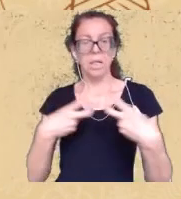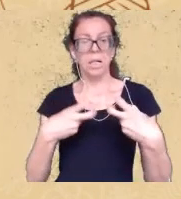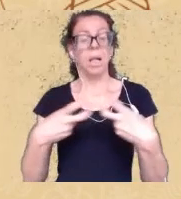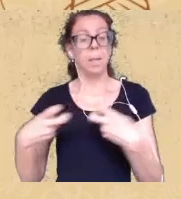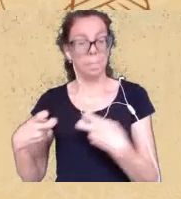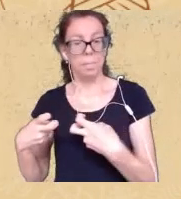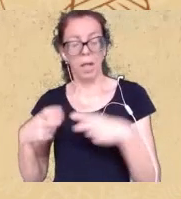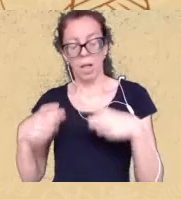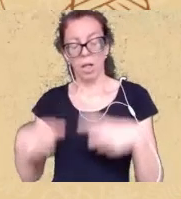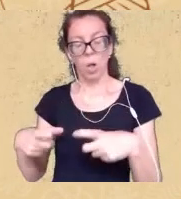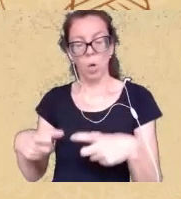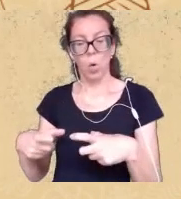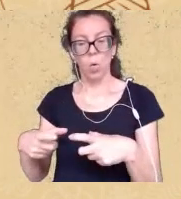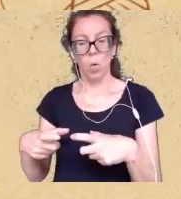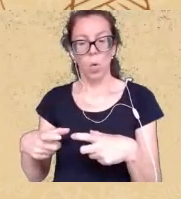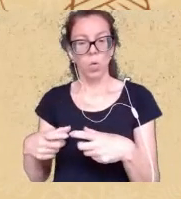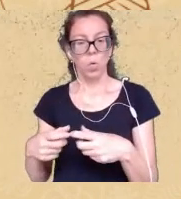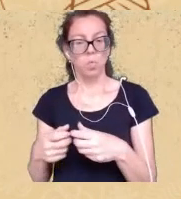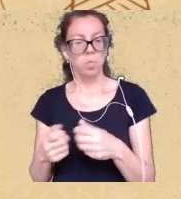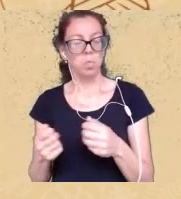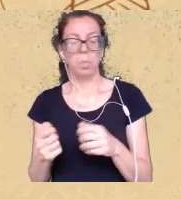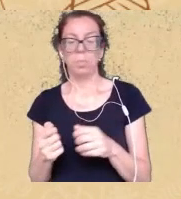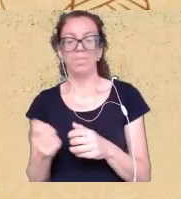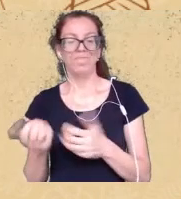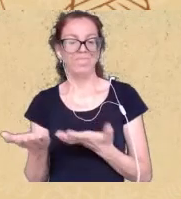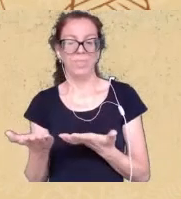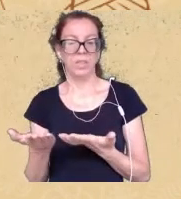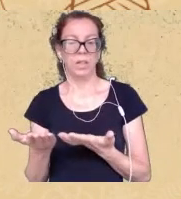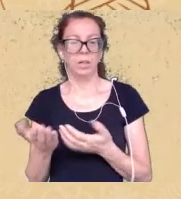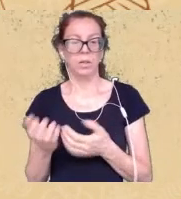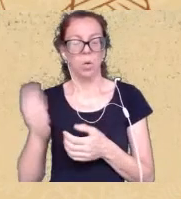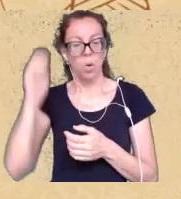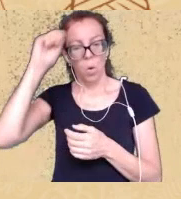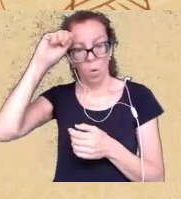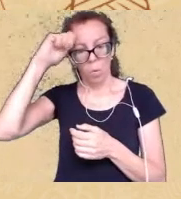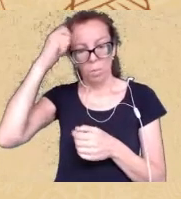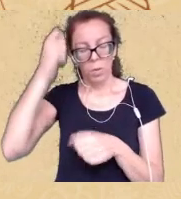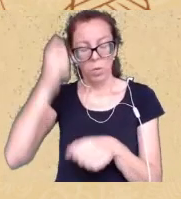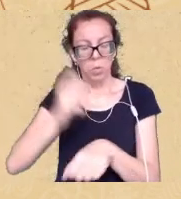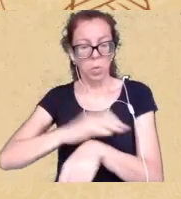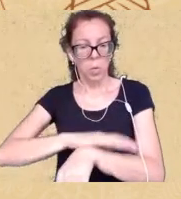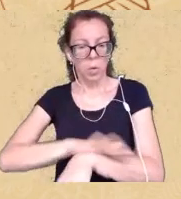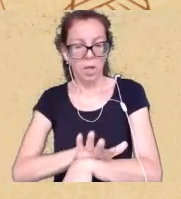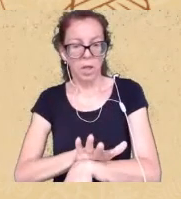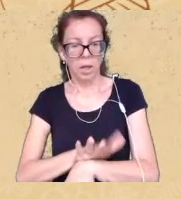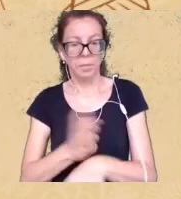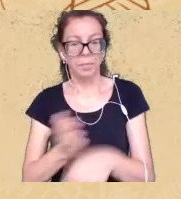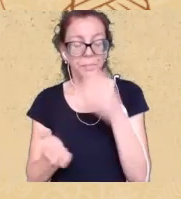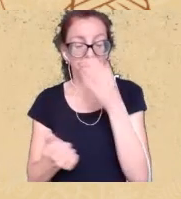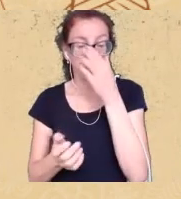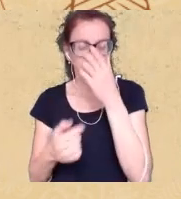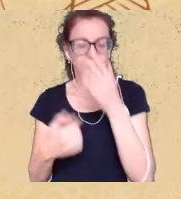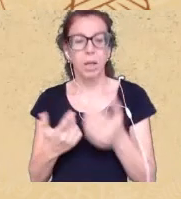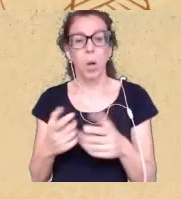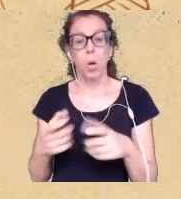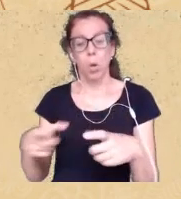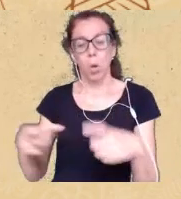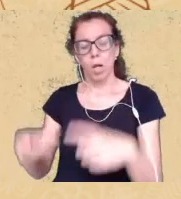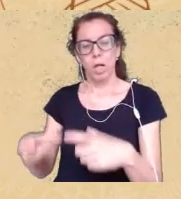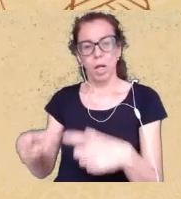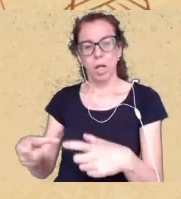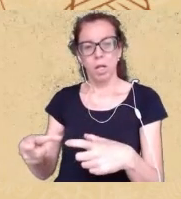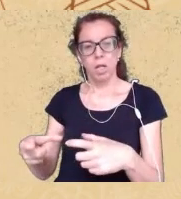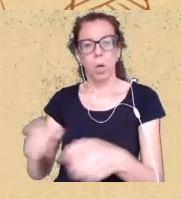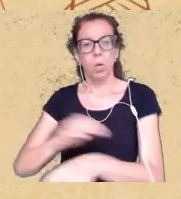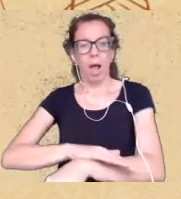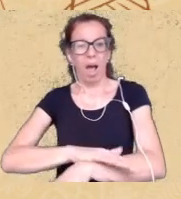importa o seu pertencimento antirracial aí eu já vou dialogando com a Eliane Eliane é desse lugar sim do racismo derivado